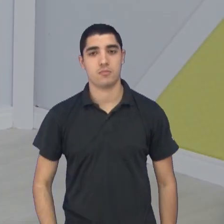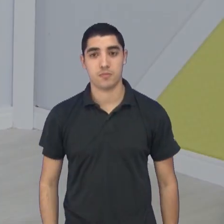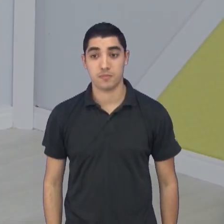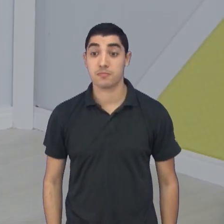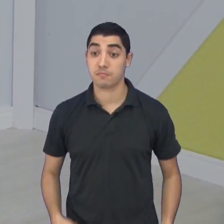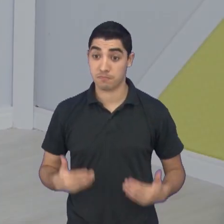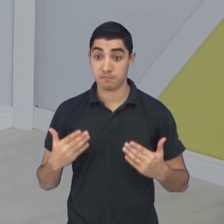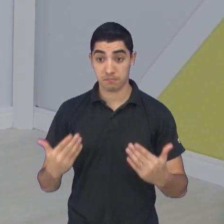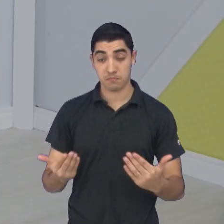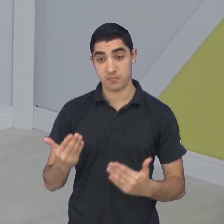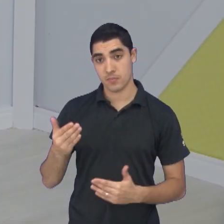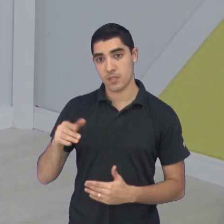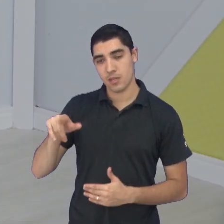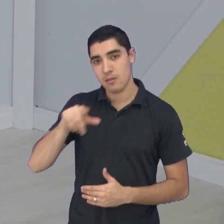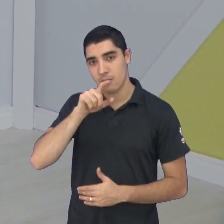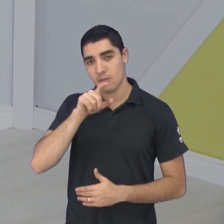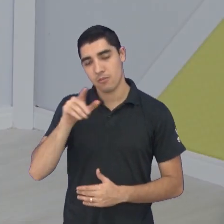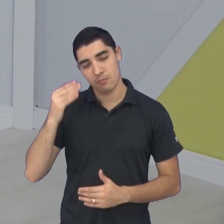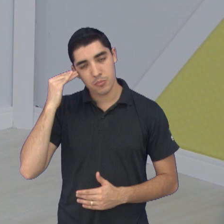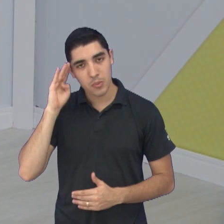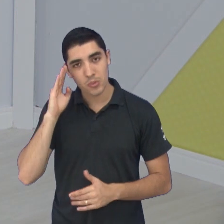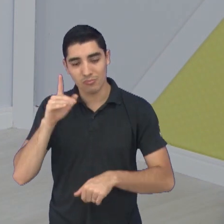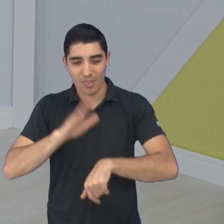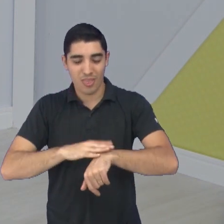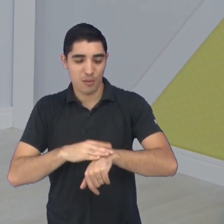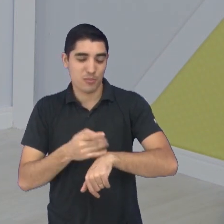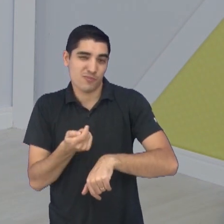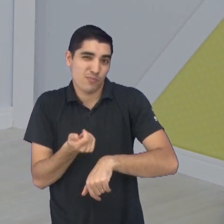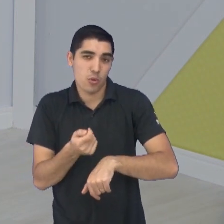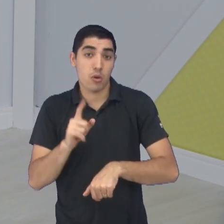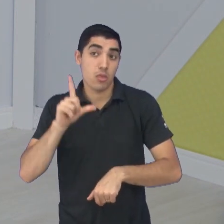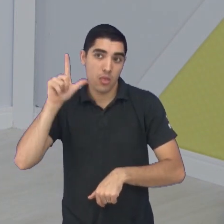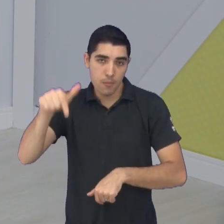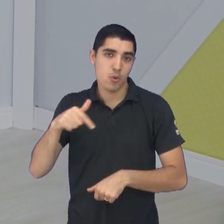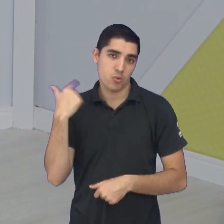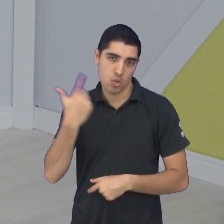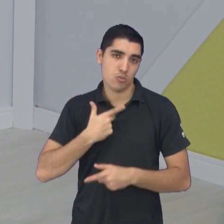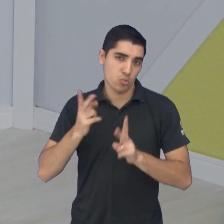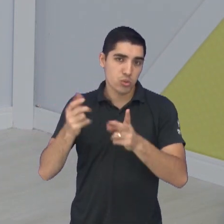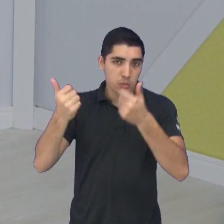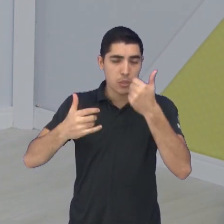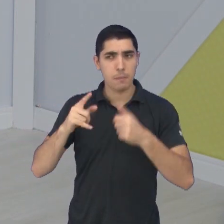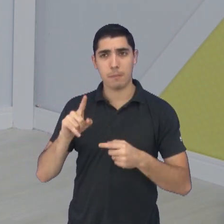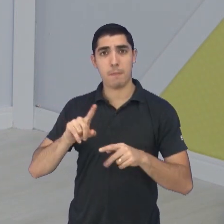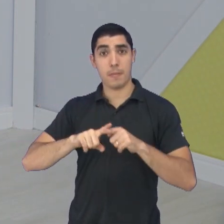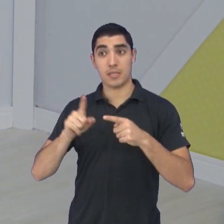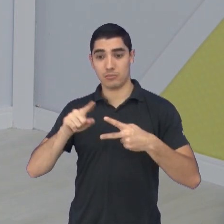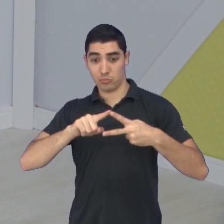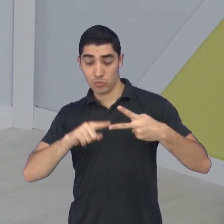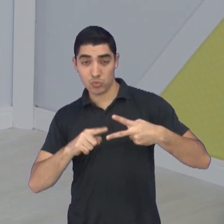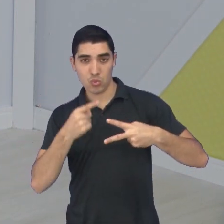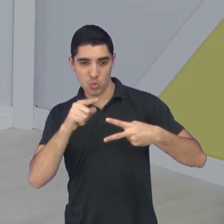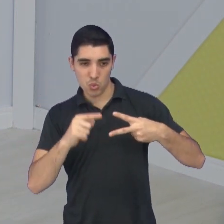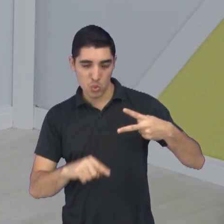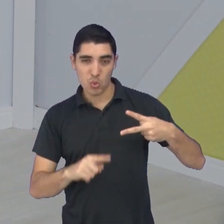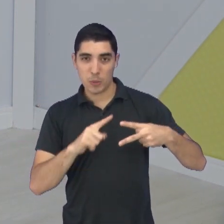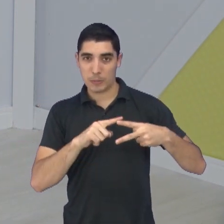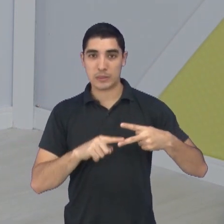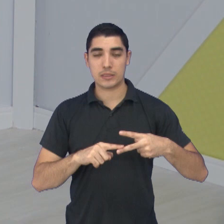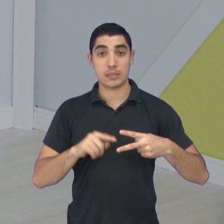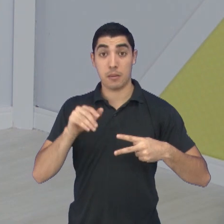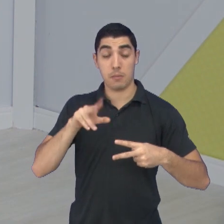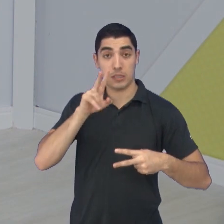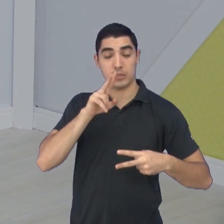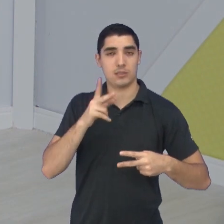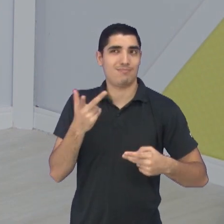Bruno, a gente não tem muito tempo, a gente vai falar mais durante a semana, mas essas duas últimas falas são talvez as mais fortes